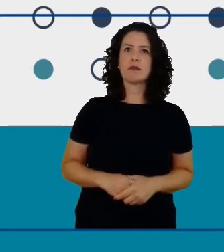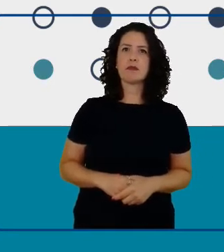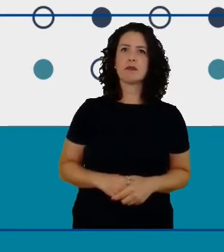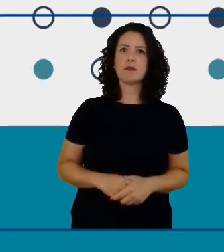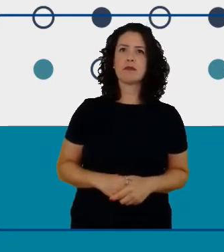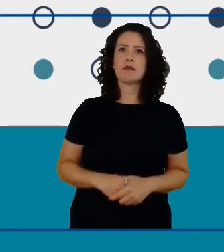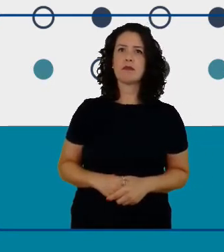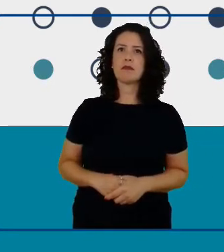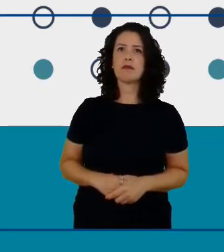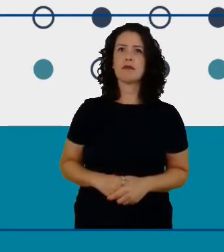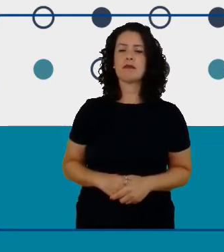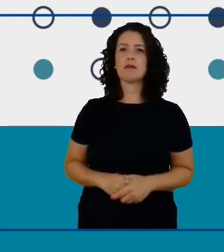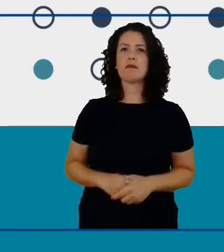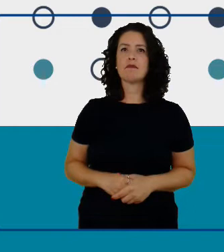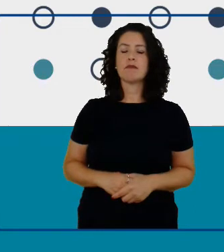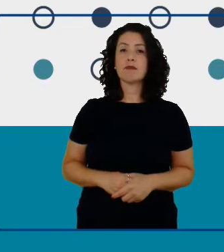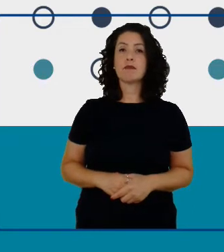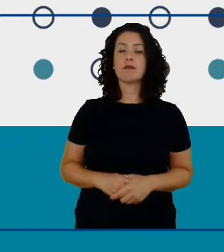como